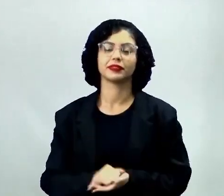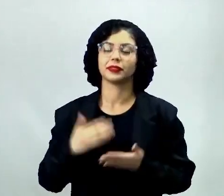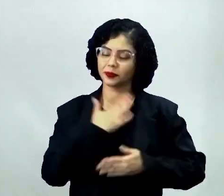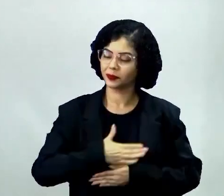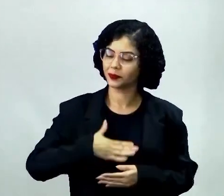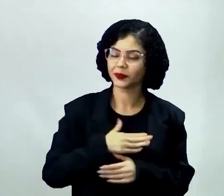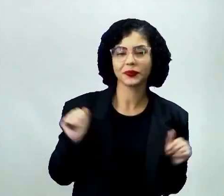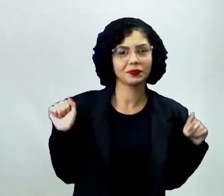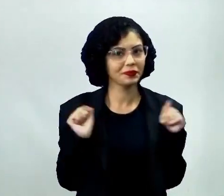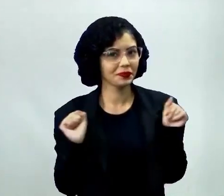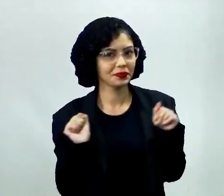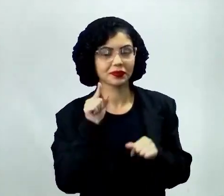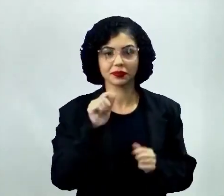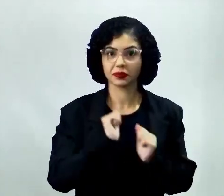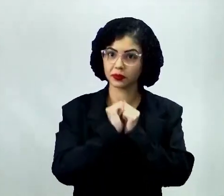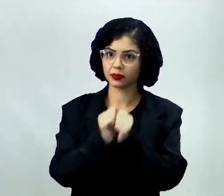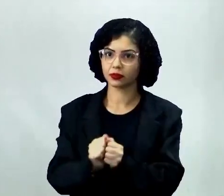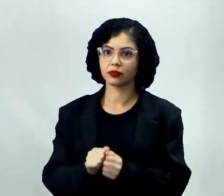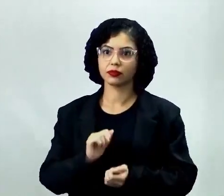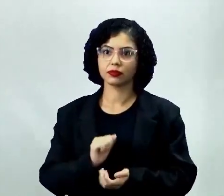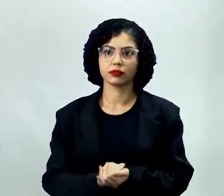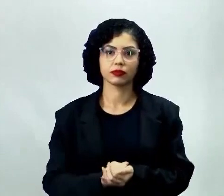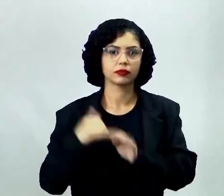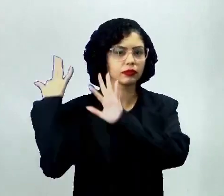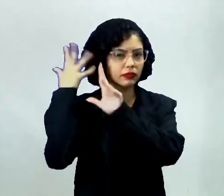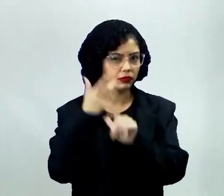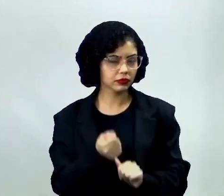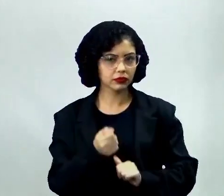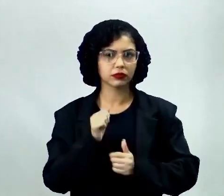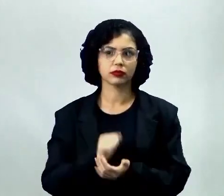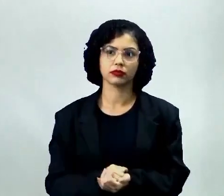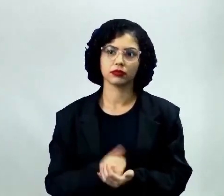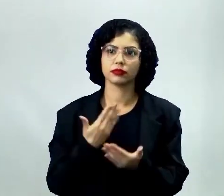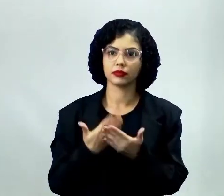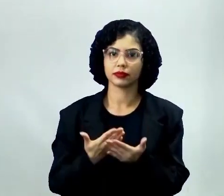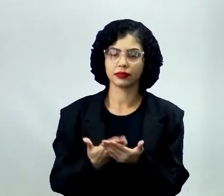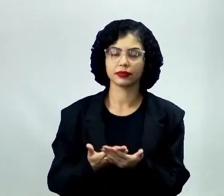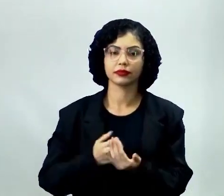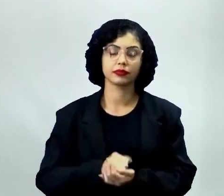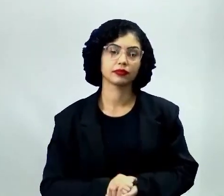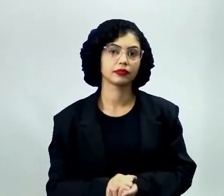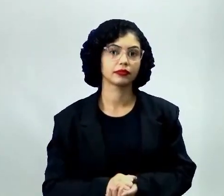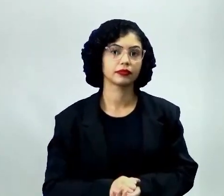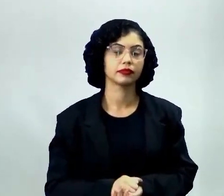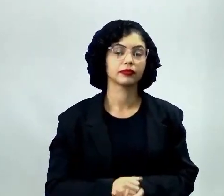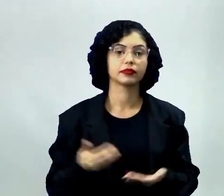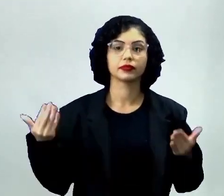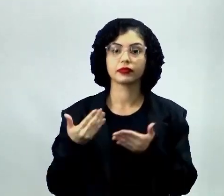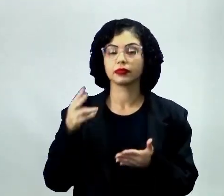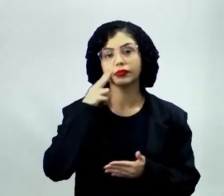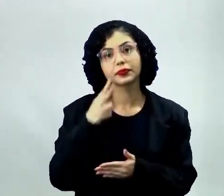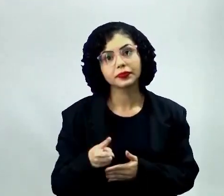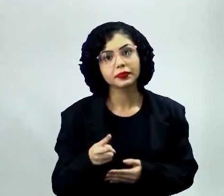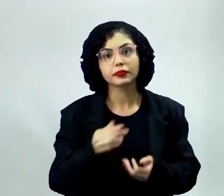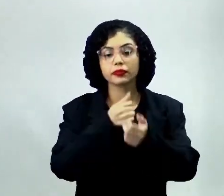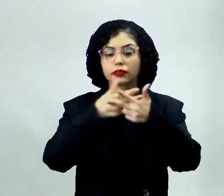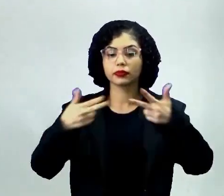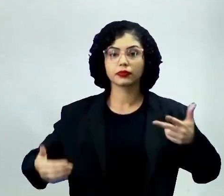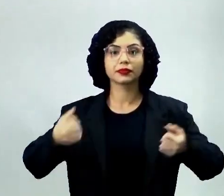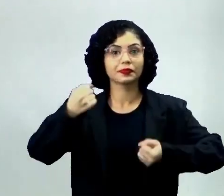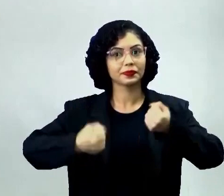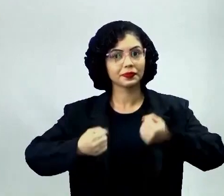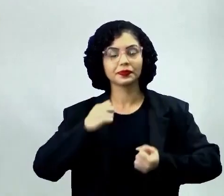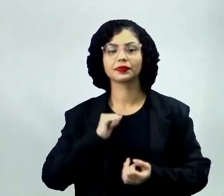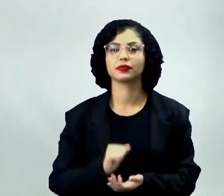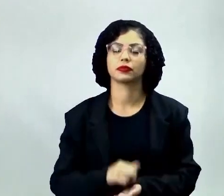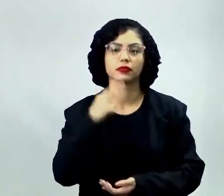gostei muito que você participou. Vamos fazer uma recapitulação, então, da nossa aula. Então, hoje nós vimos sobre o meio de transporte.